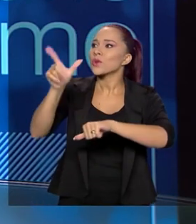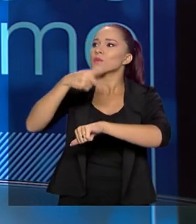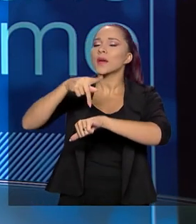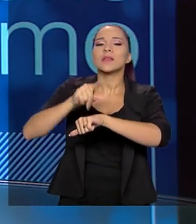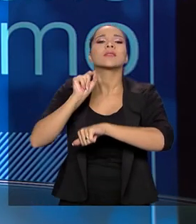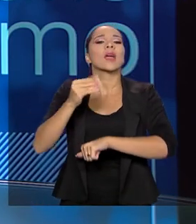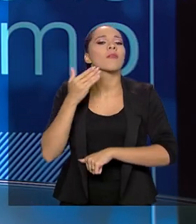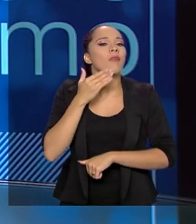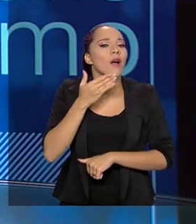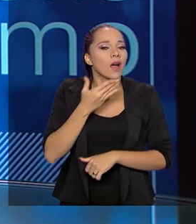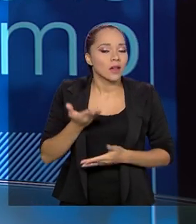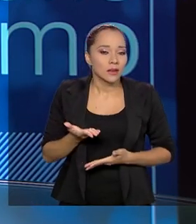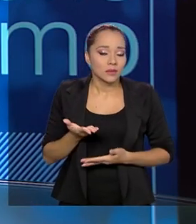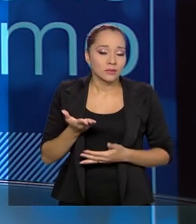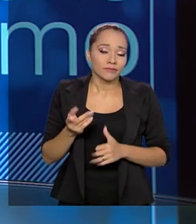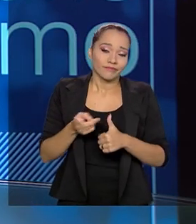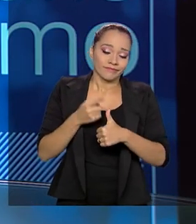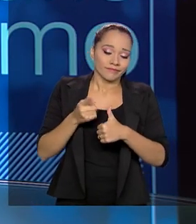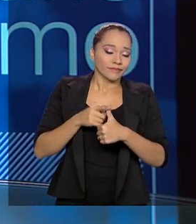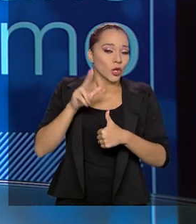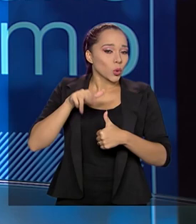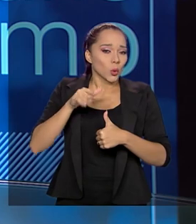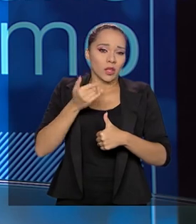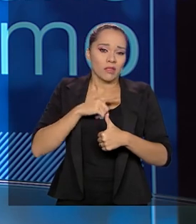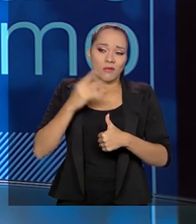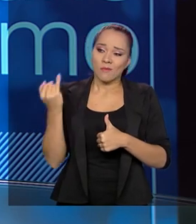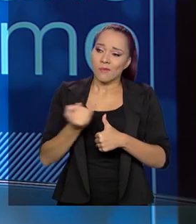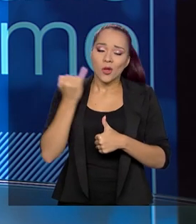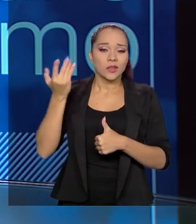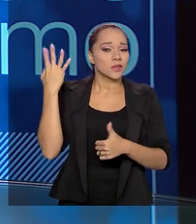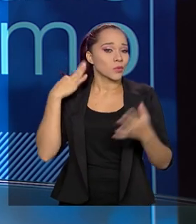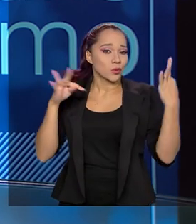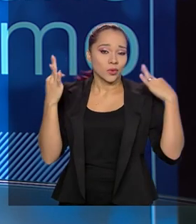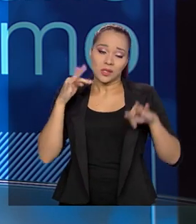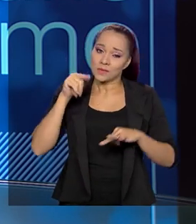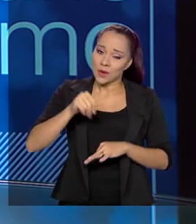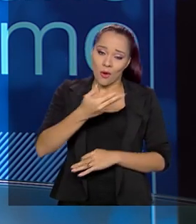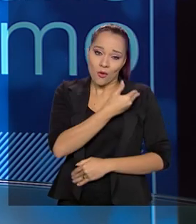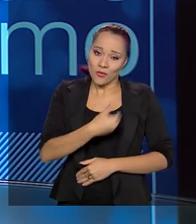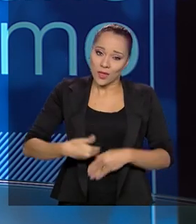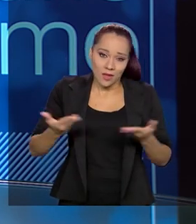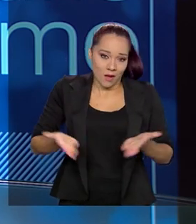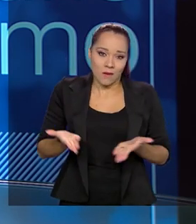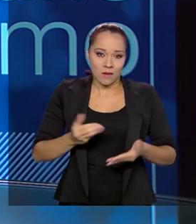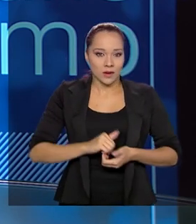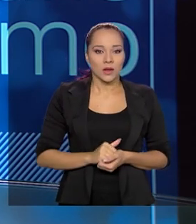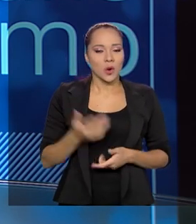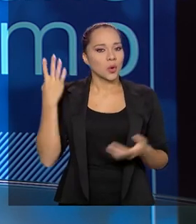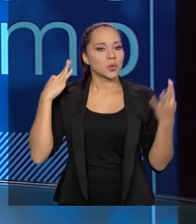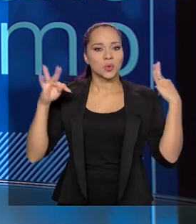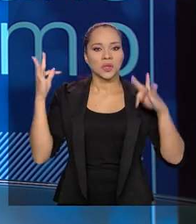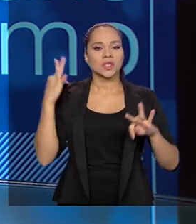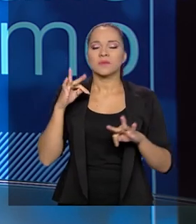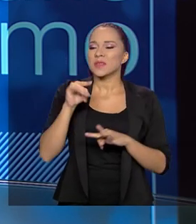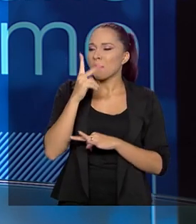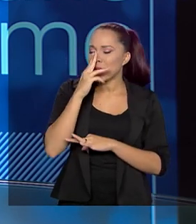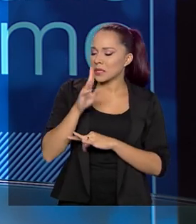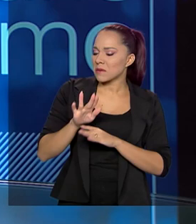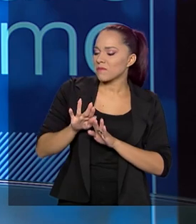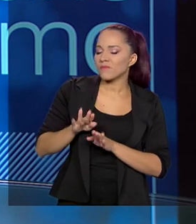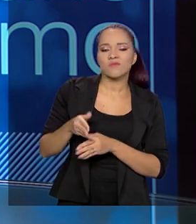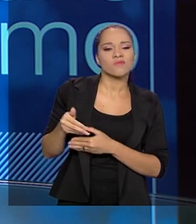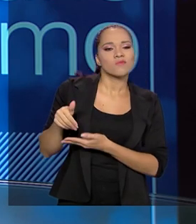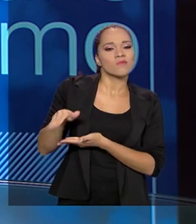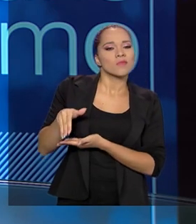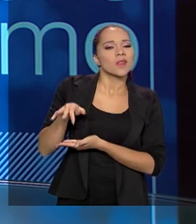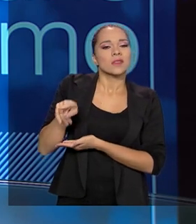falhou? Primeiro, que nunca foi dada a importância do turismo como esse governo está dando. O turismo sempre foi o patinho feio. O turismo